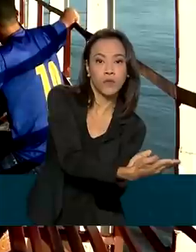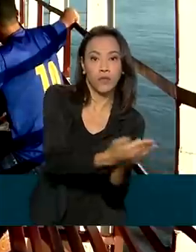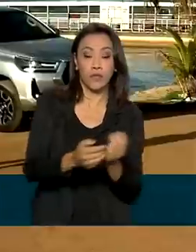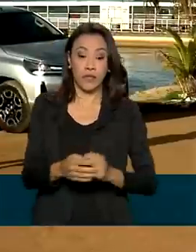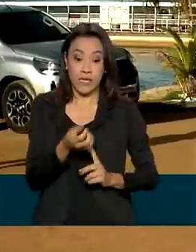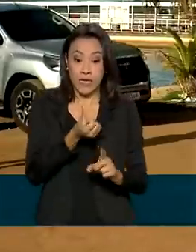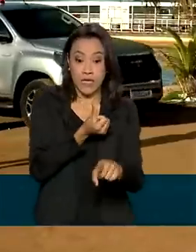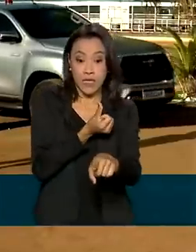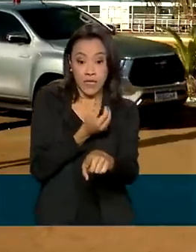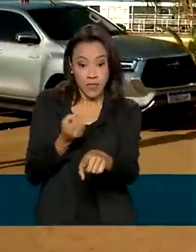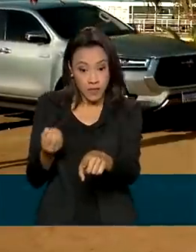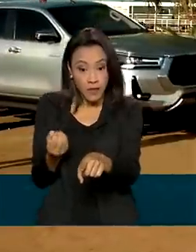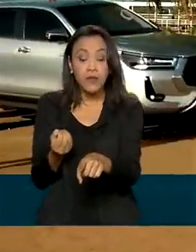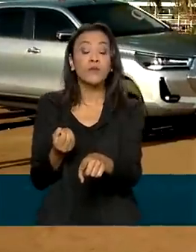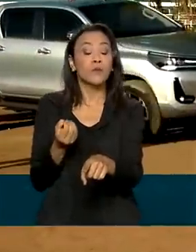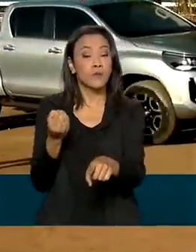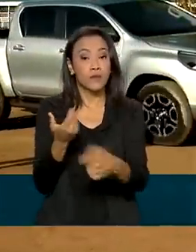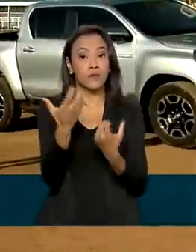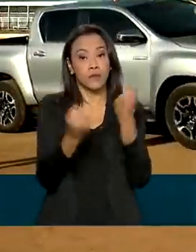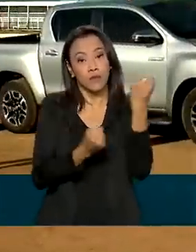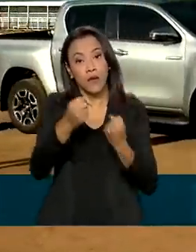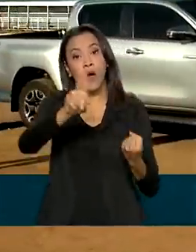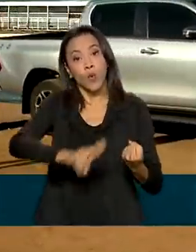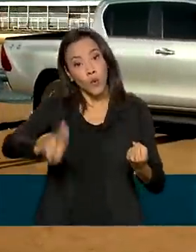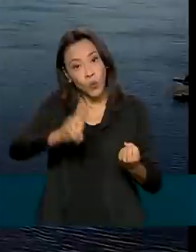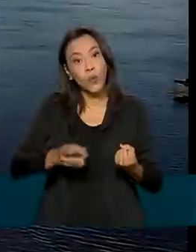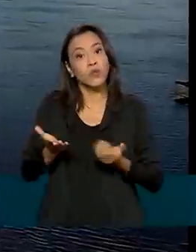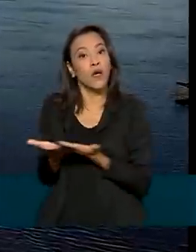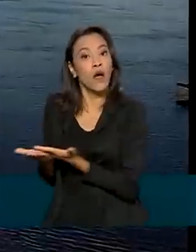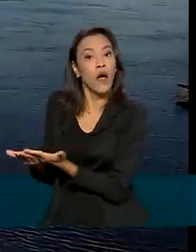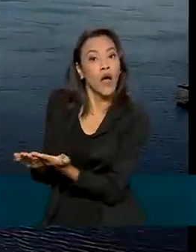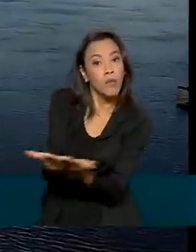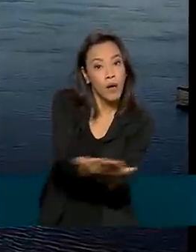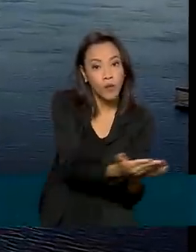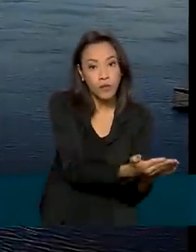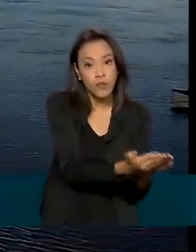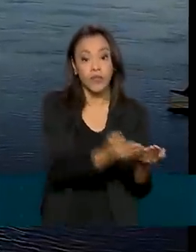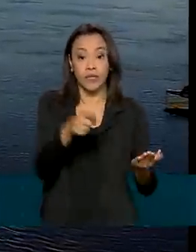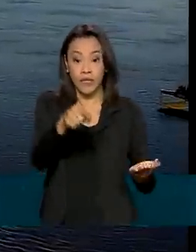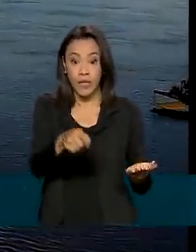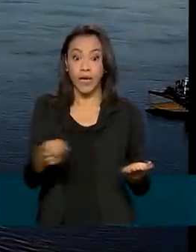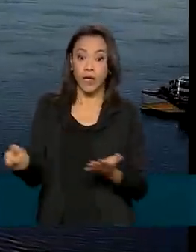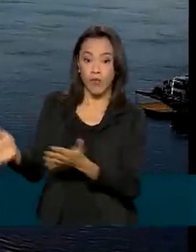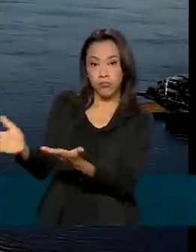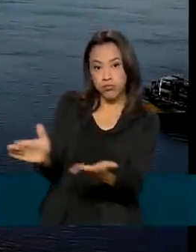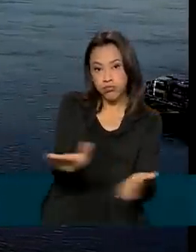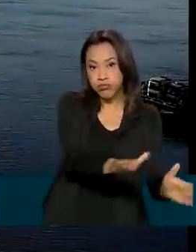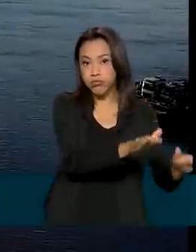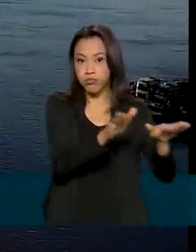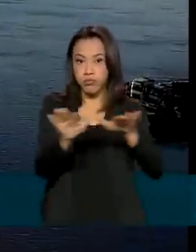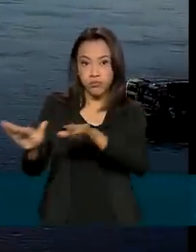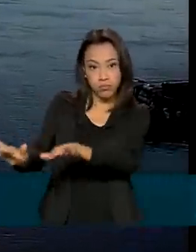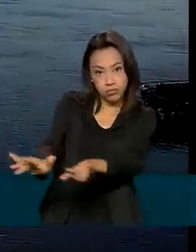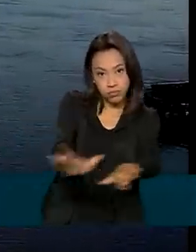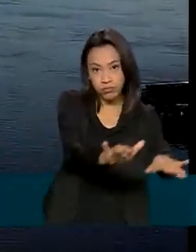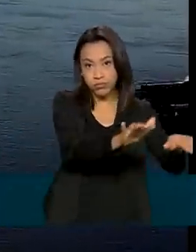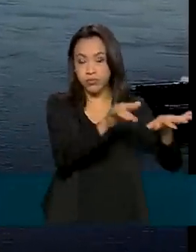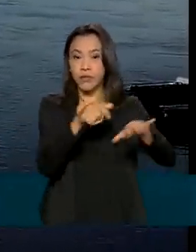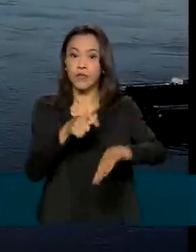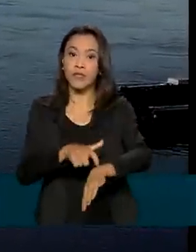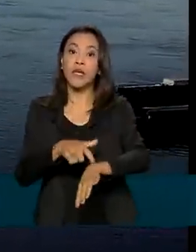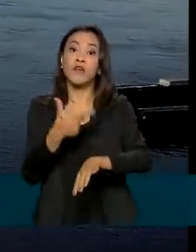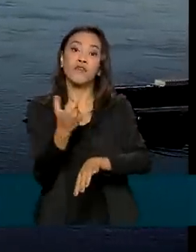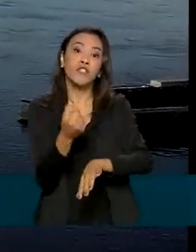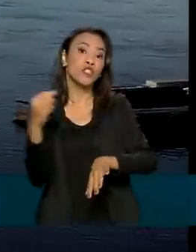veículos utilizam diariamente esse tipo de embarcação. E aqui, a correnteza comanda a travessia, que pode durar de